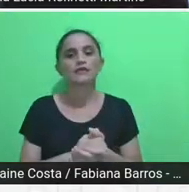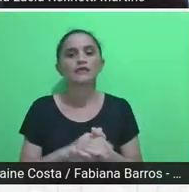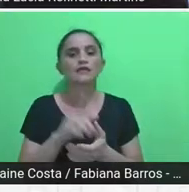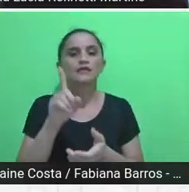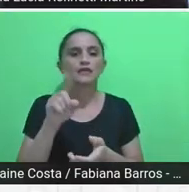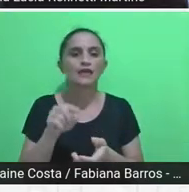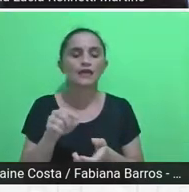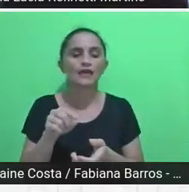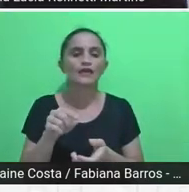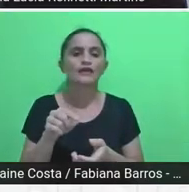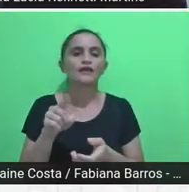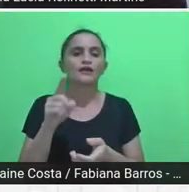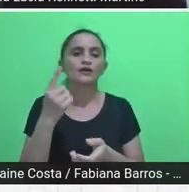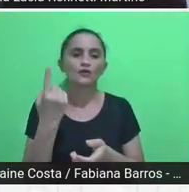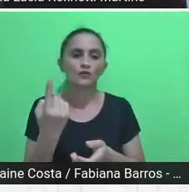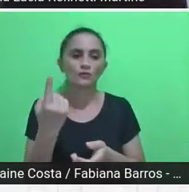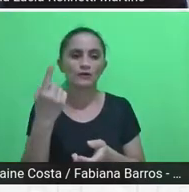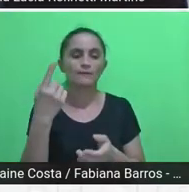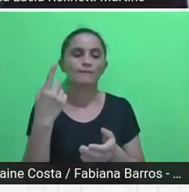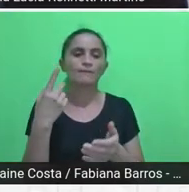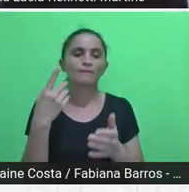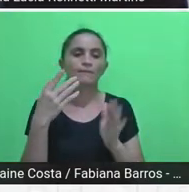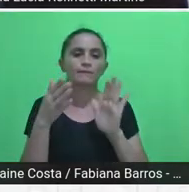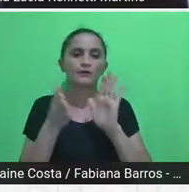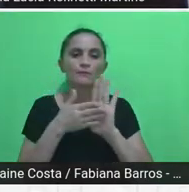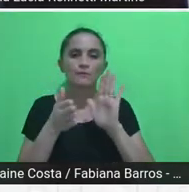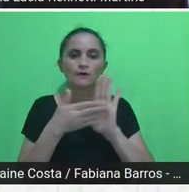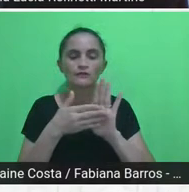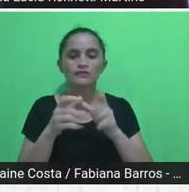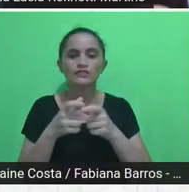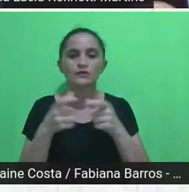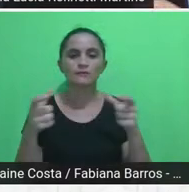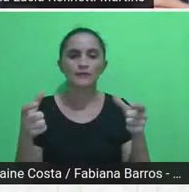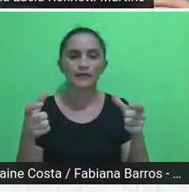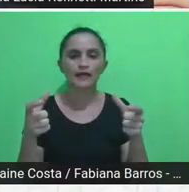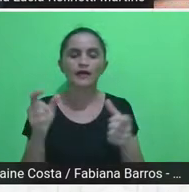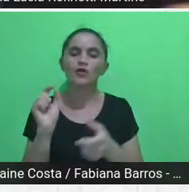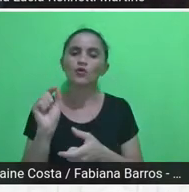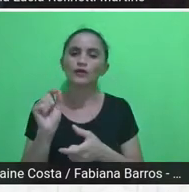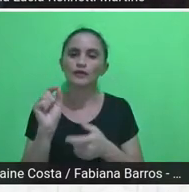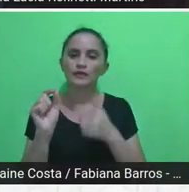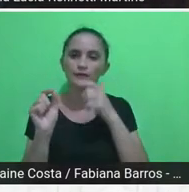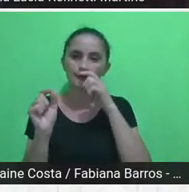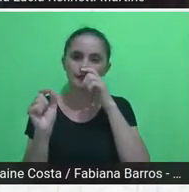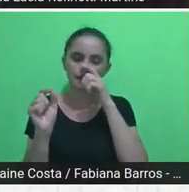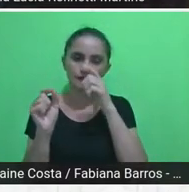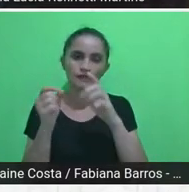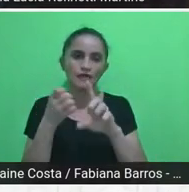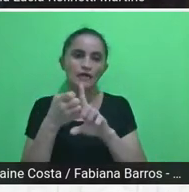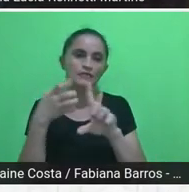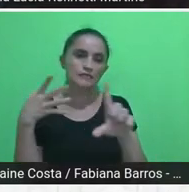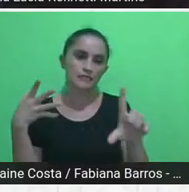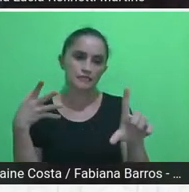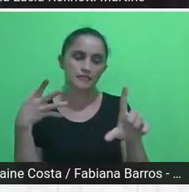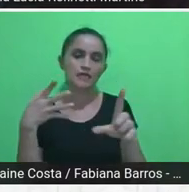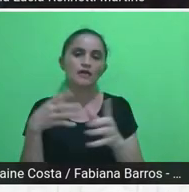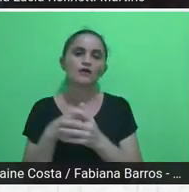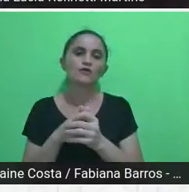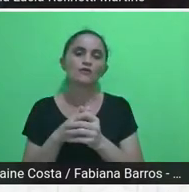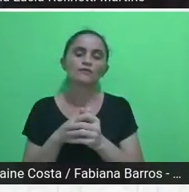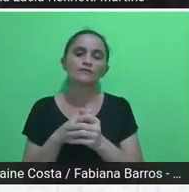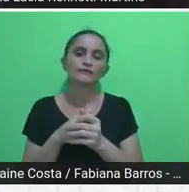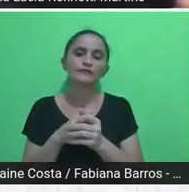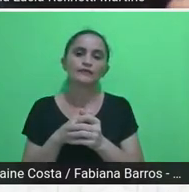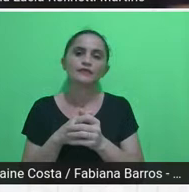proposta de ampliar a vamos dizer a extensão e onde o Estado chega